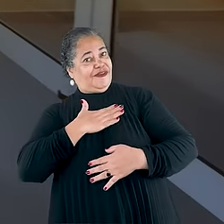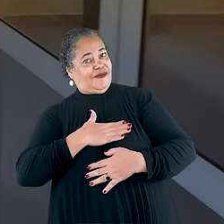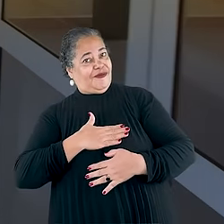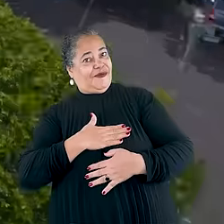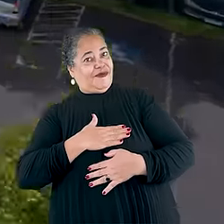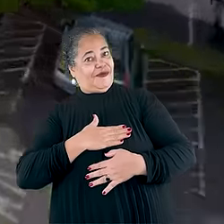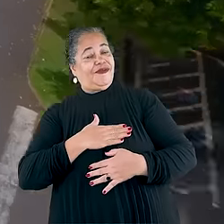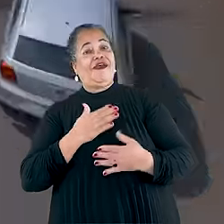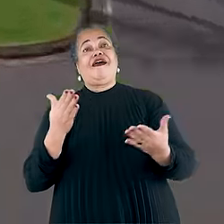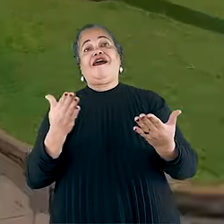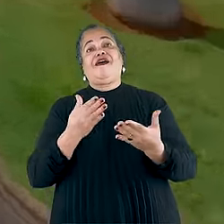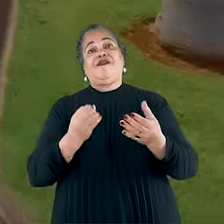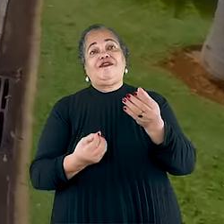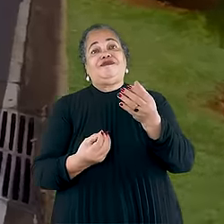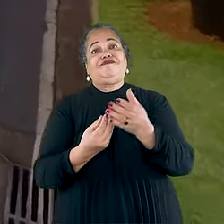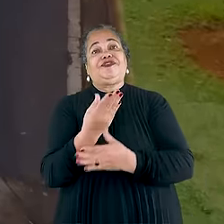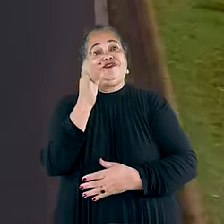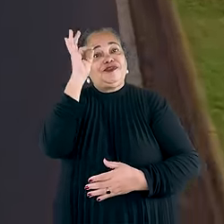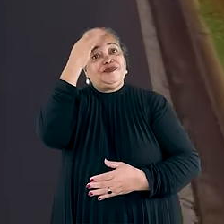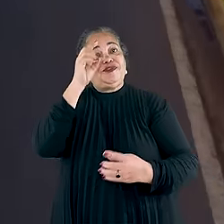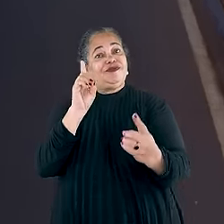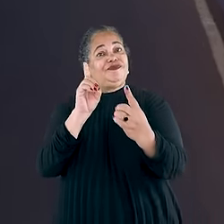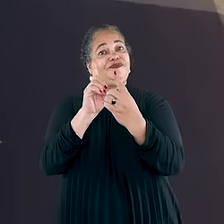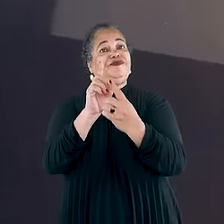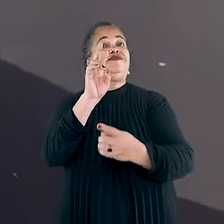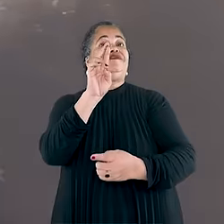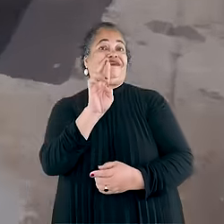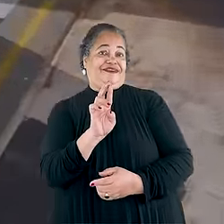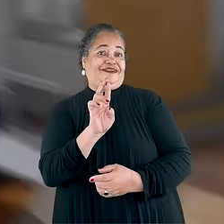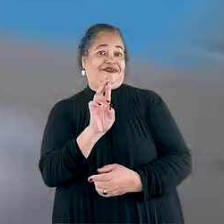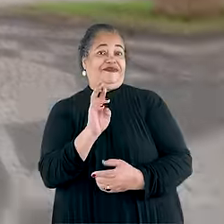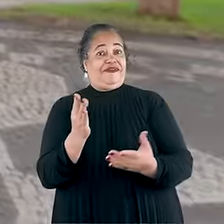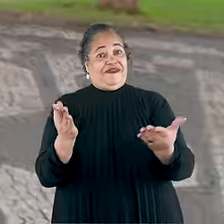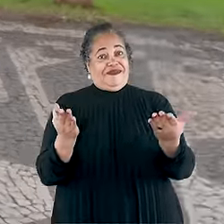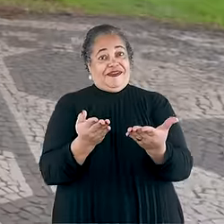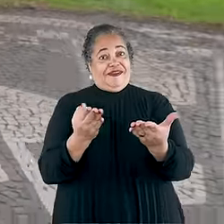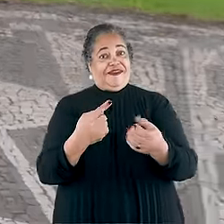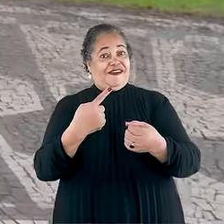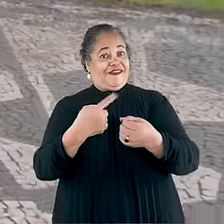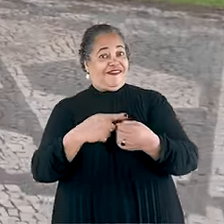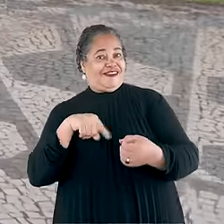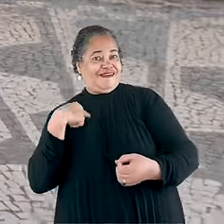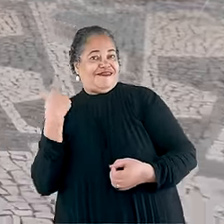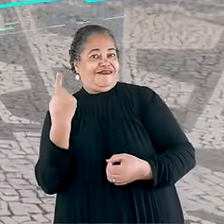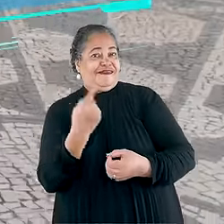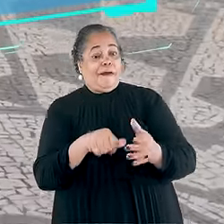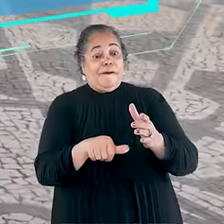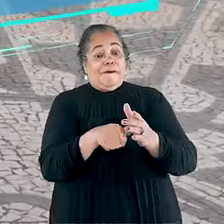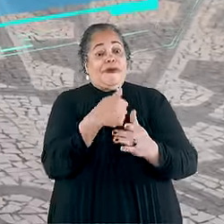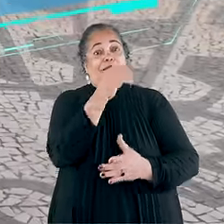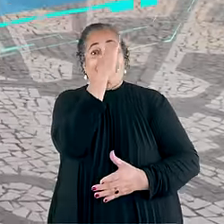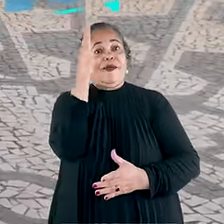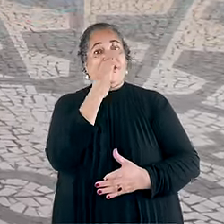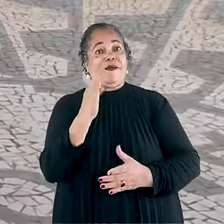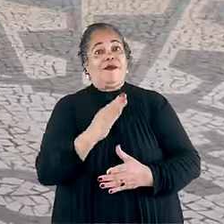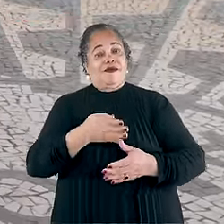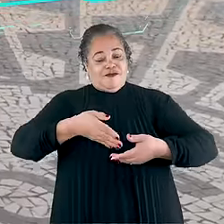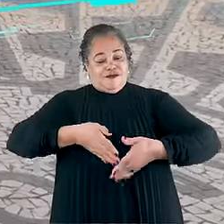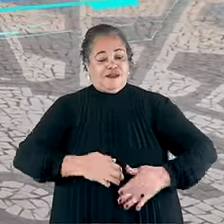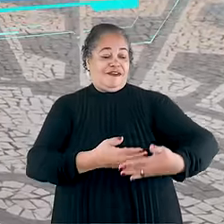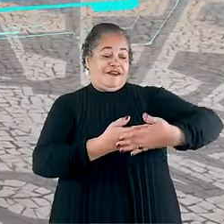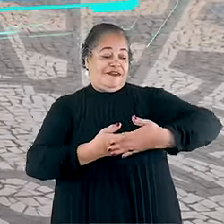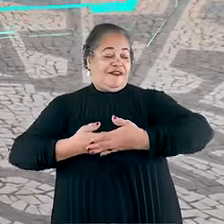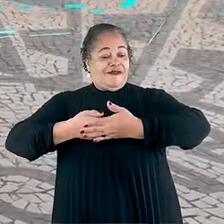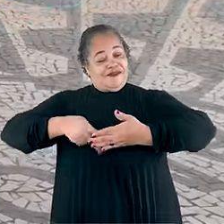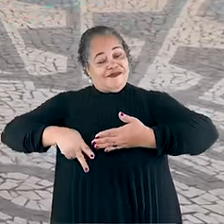e acabou de criar o Pronto Atendimento Obstétrico. E hoje, nossa cidade é a primeira do Brasil em sucesso